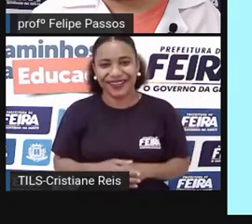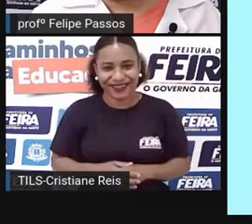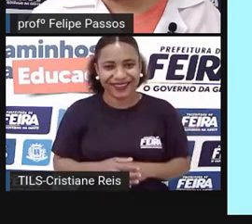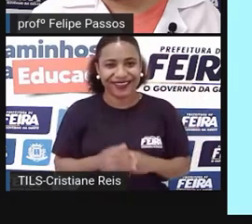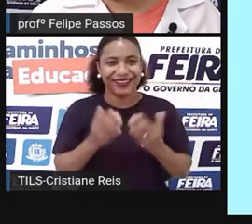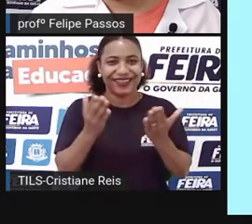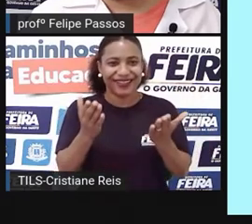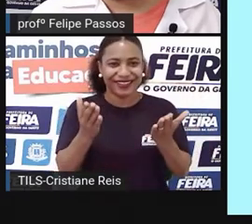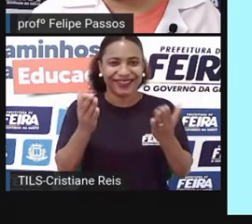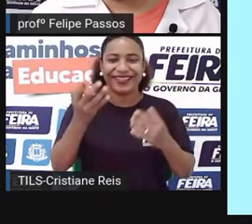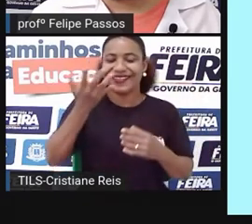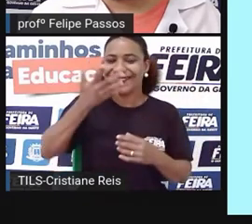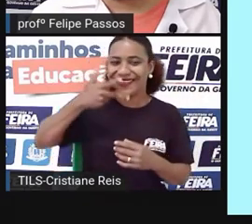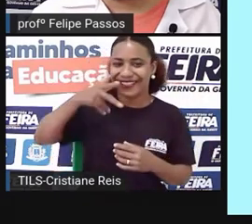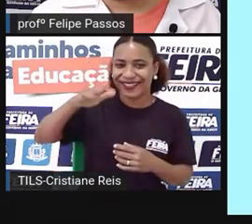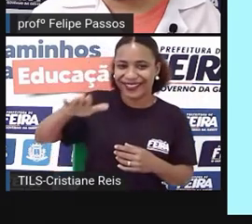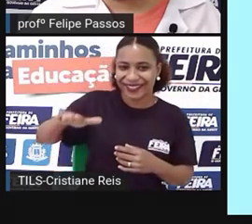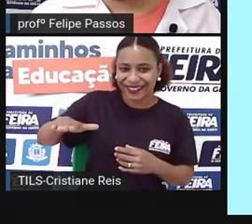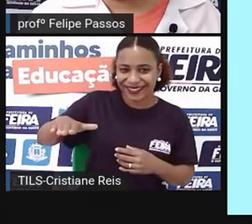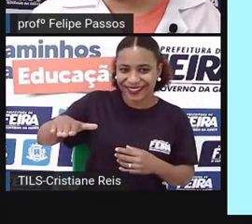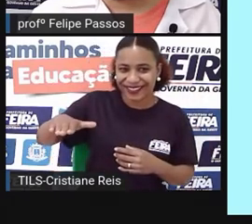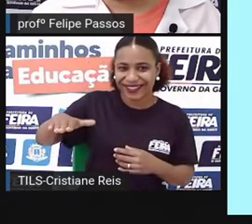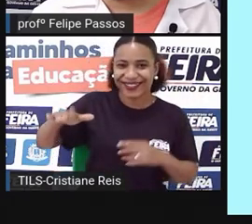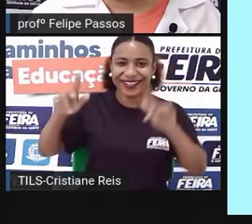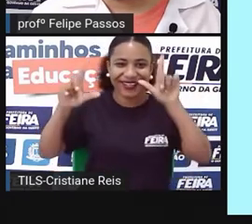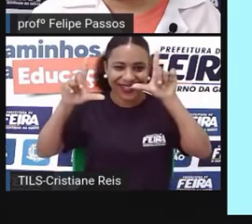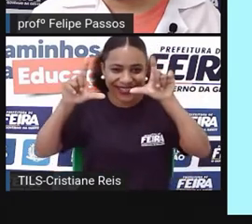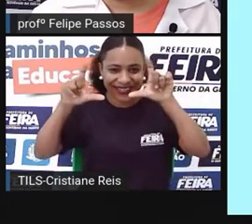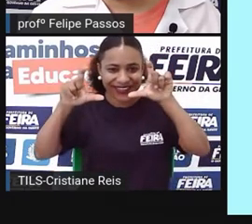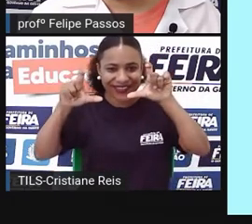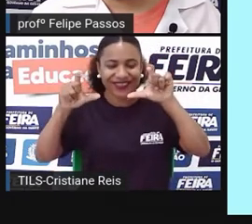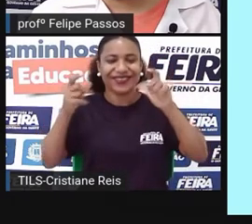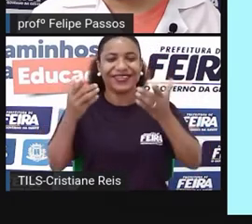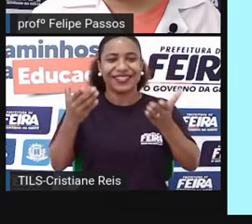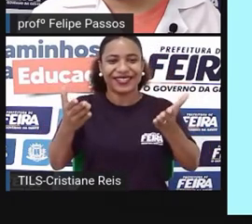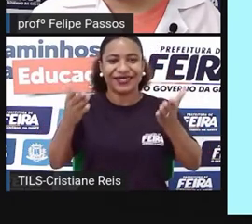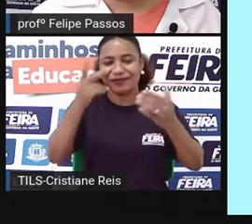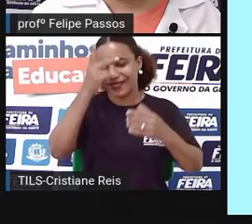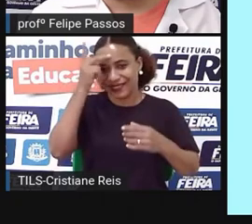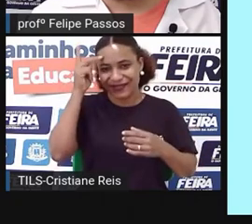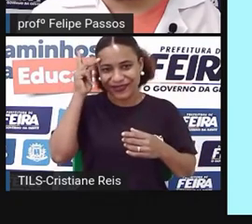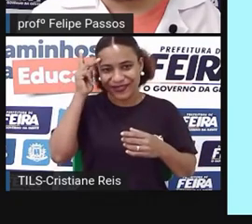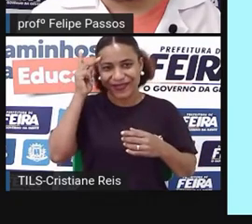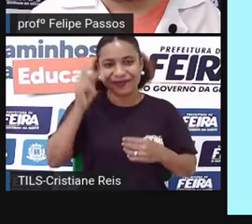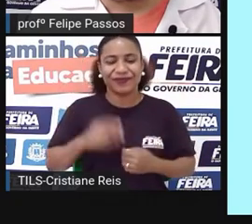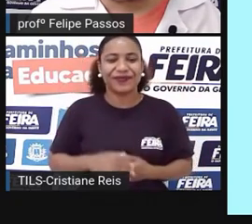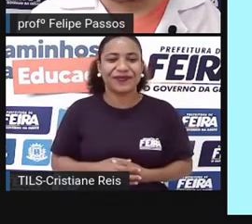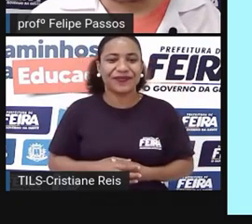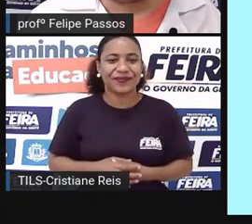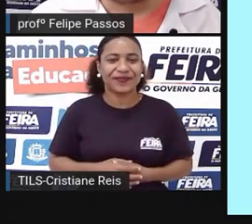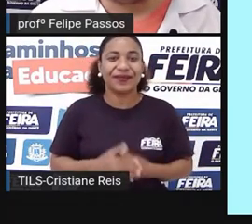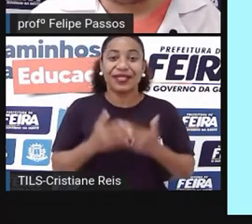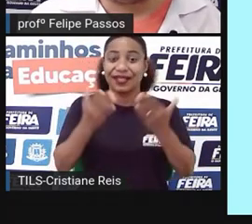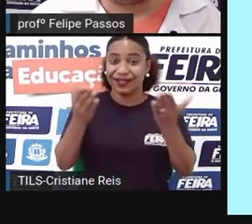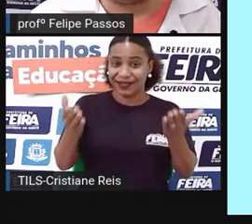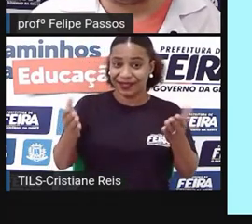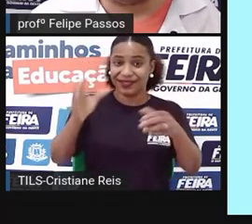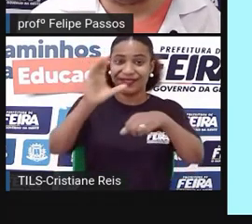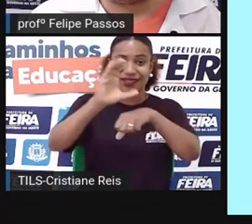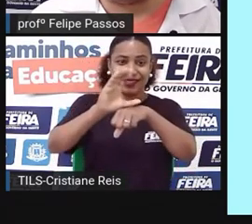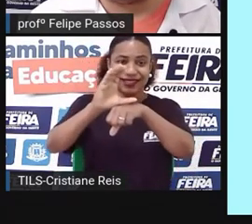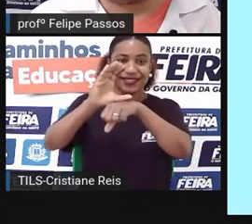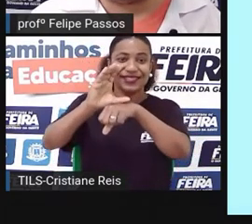Mais uma criança, é o que eu gosto muito de fotografar também. Gente, né? Aí a chapada diamantina, foto de